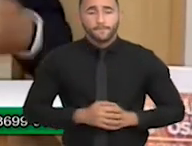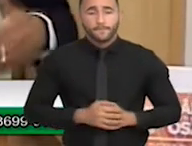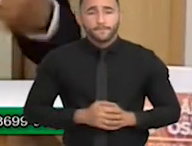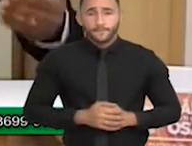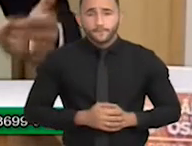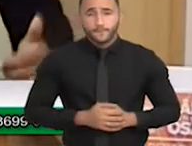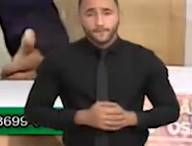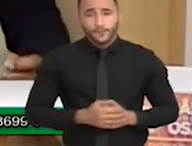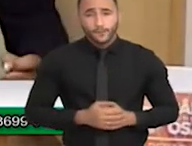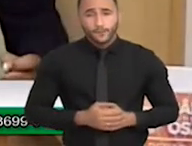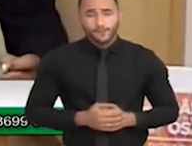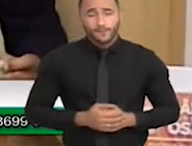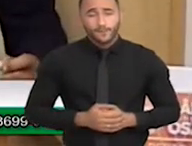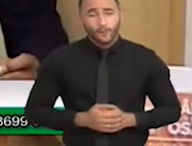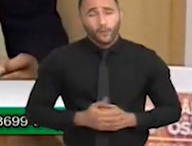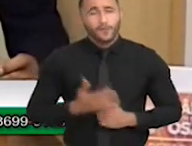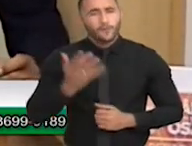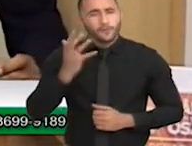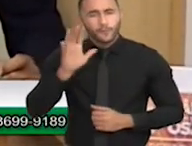A gente criou algo, então,